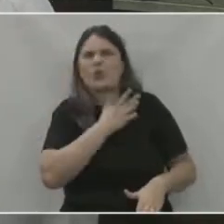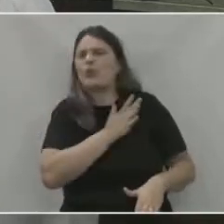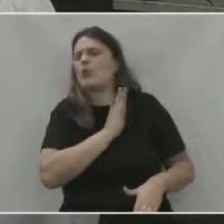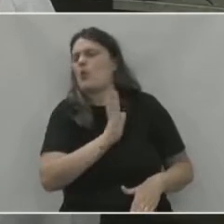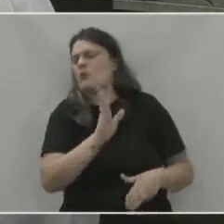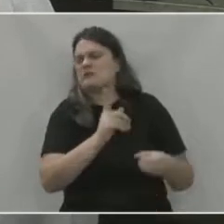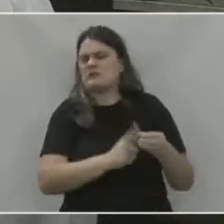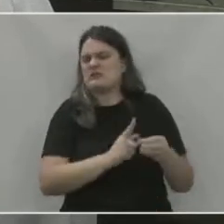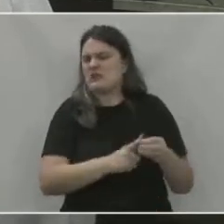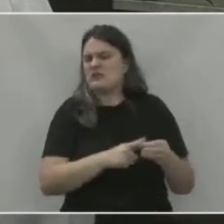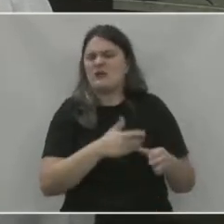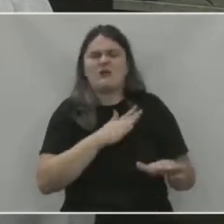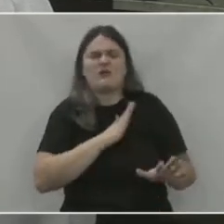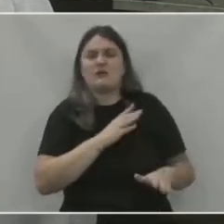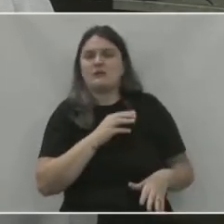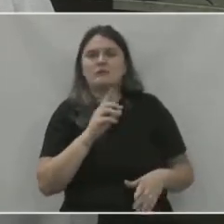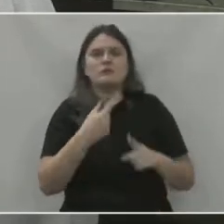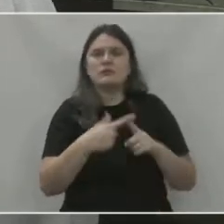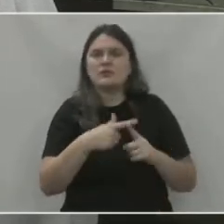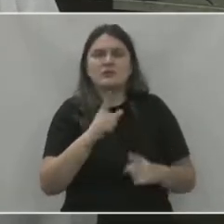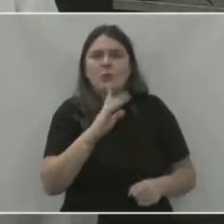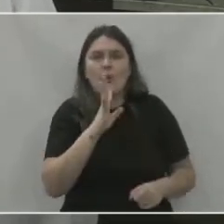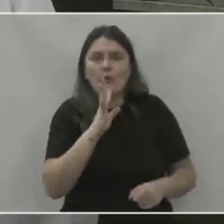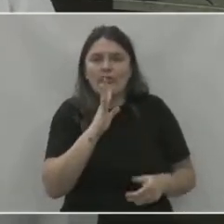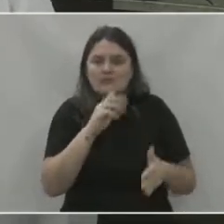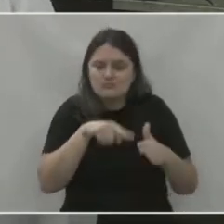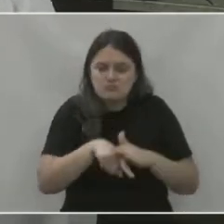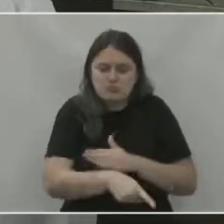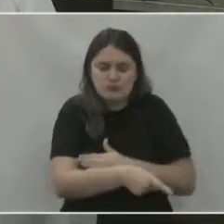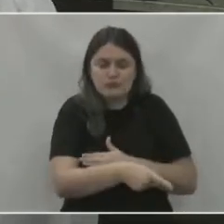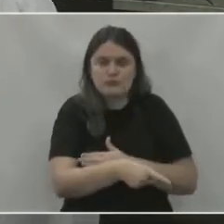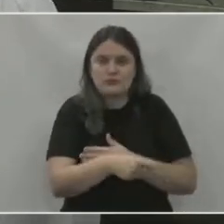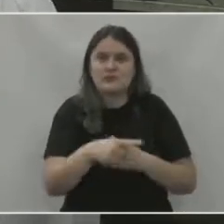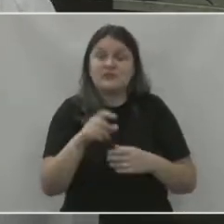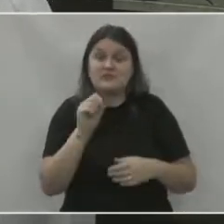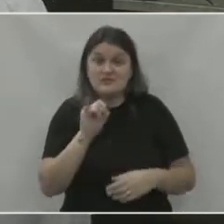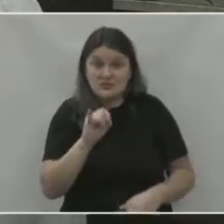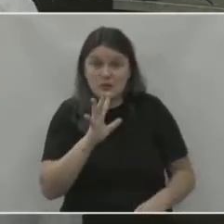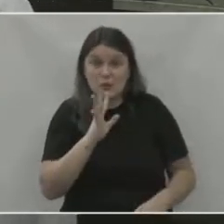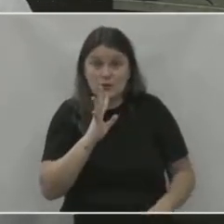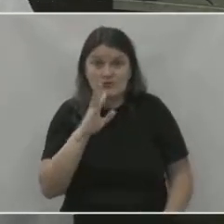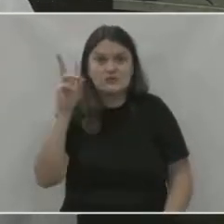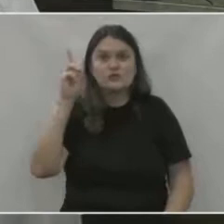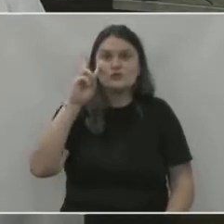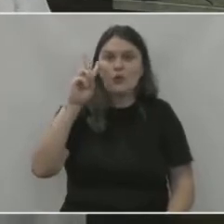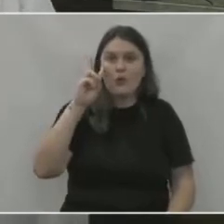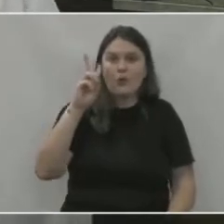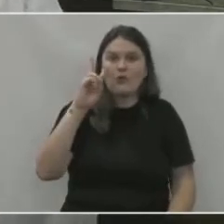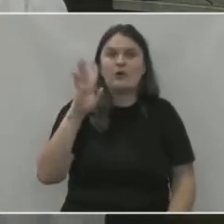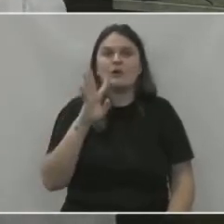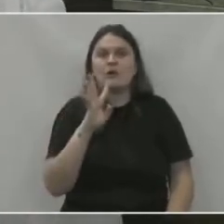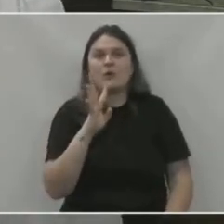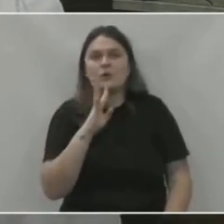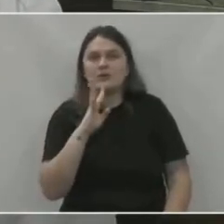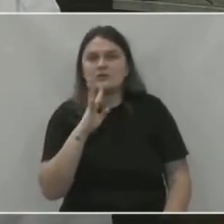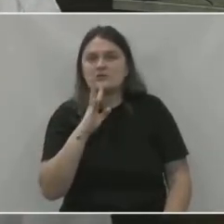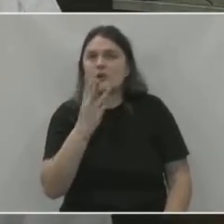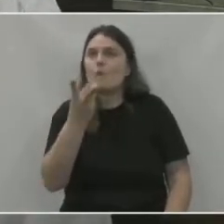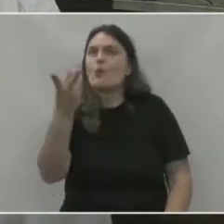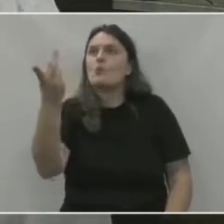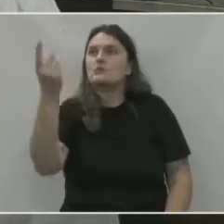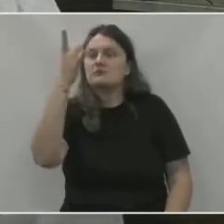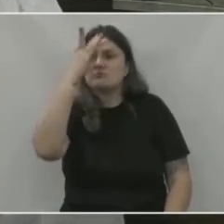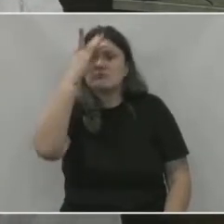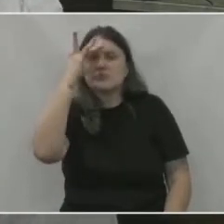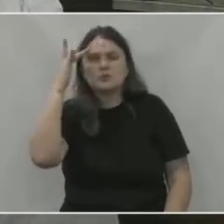cidade, porque não a conhece. Quando você começa a conhecer a história, começa a conhecer quantas pessoas